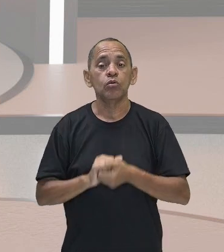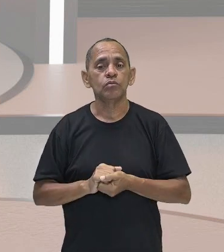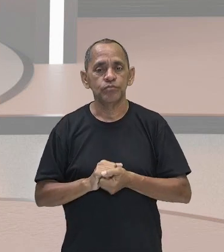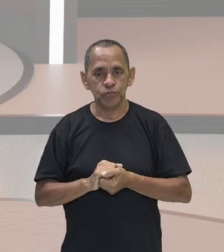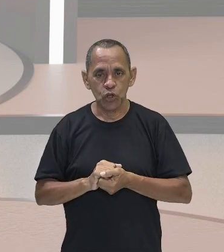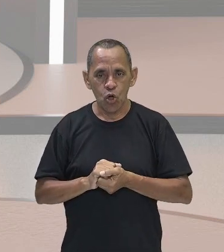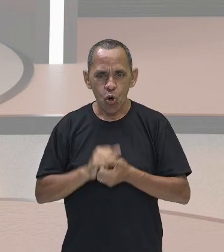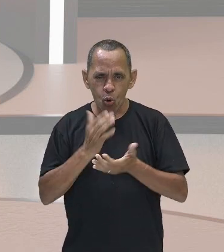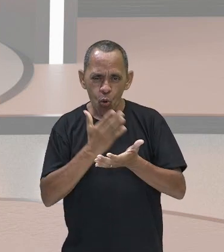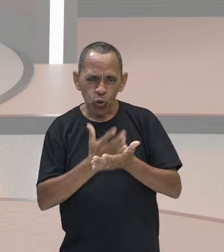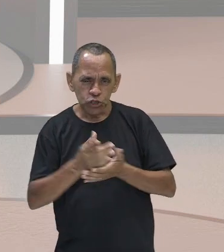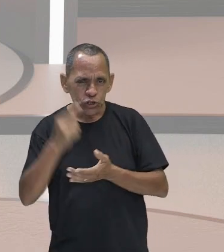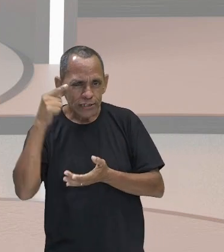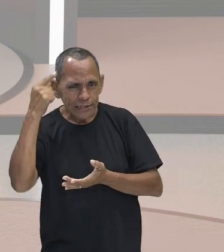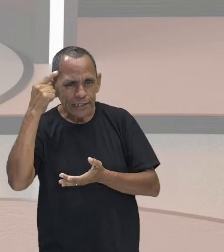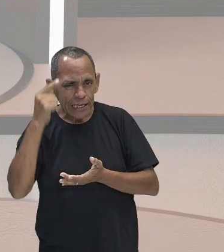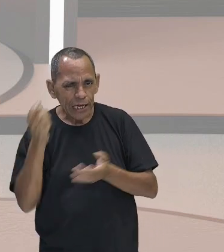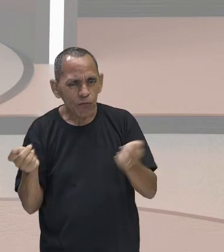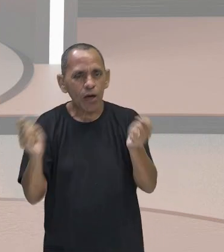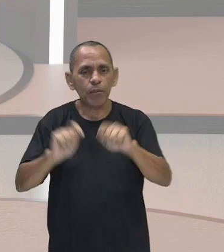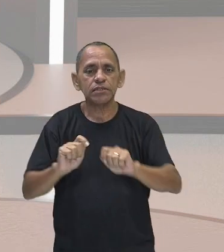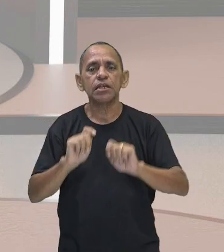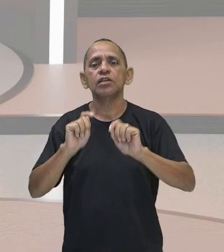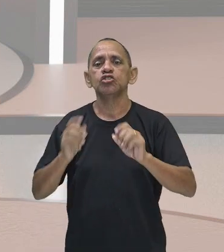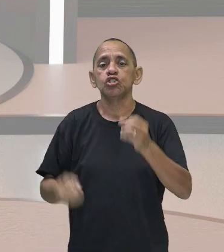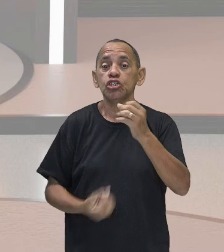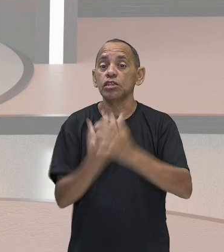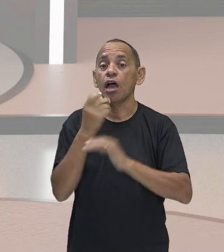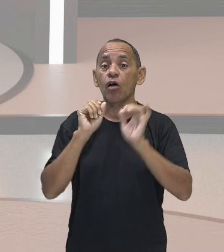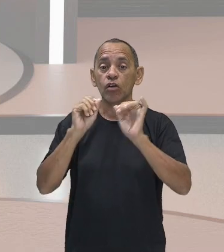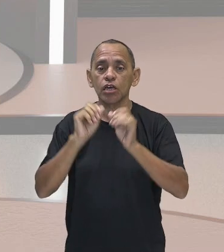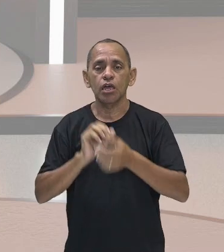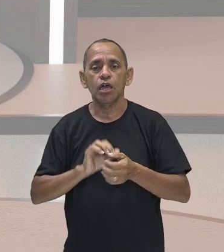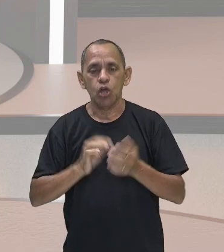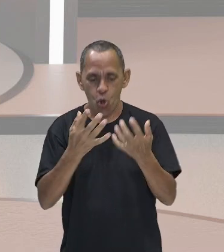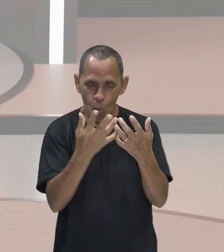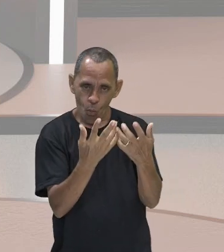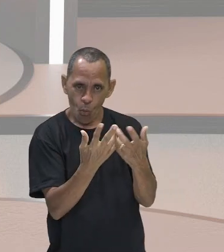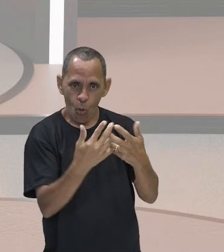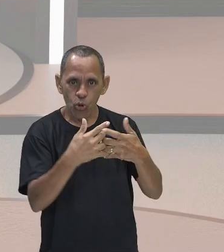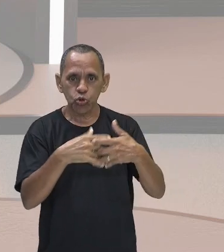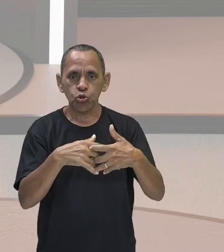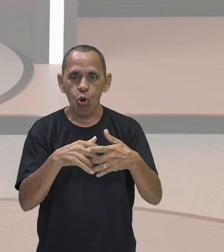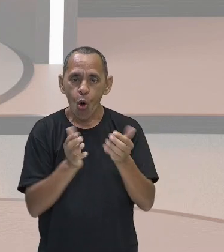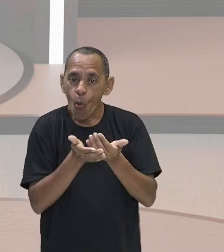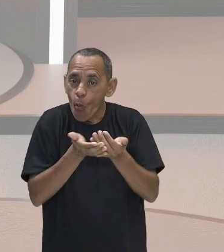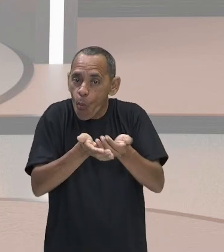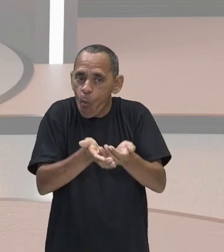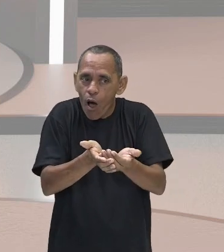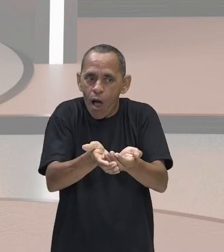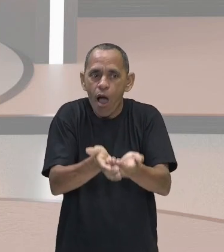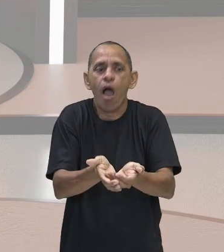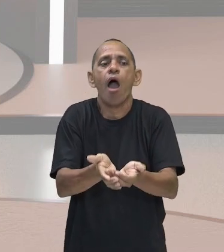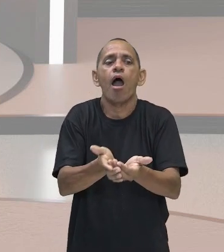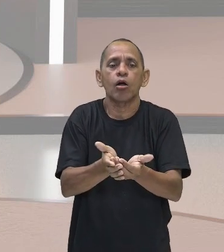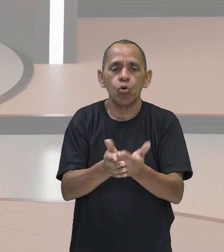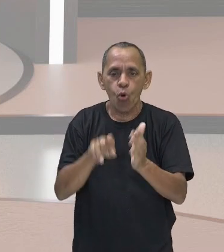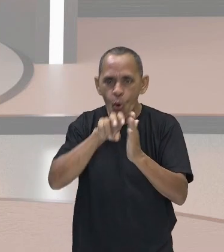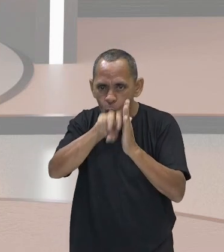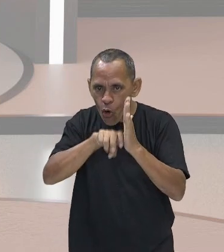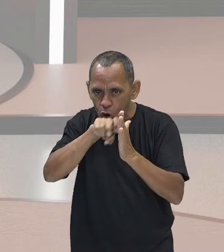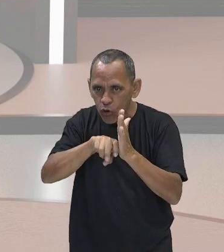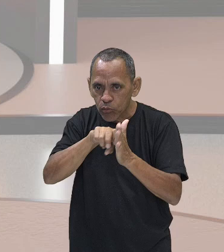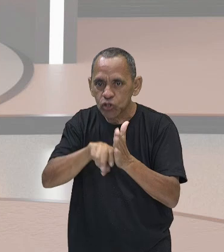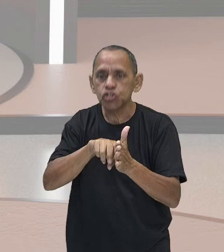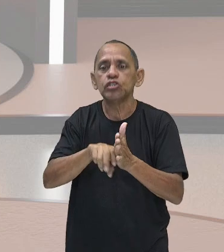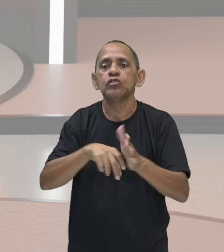fosse capaz de criar o motor a vapor, por exemplo, o barco a vapor, a locomotiva a vapor e